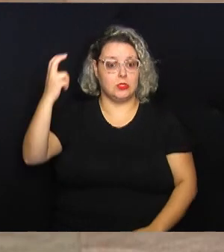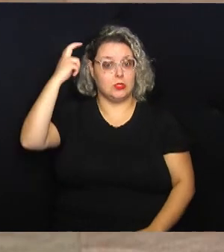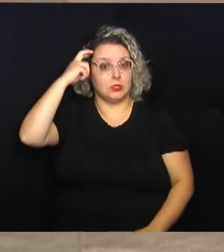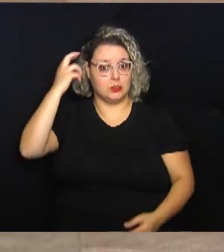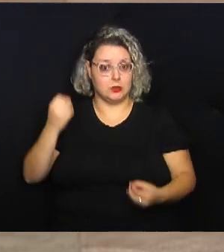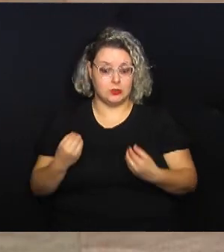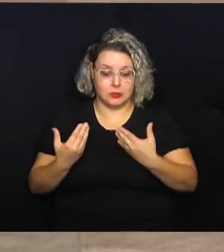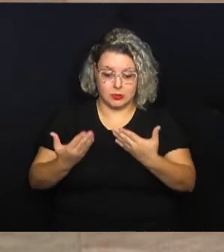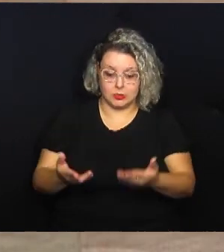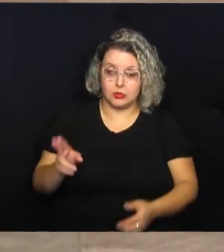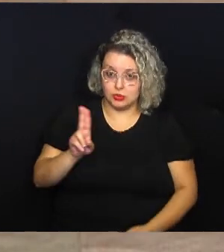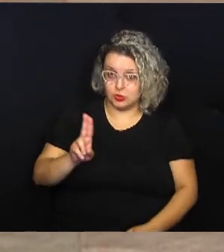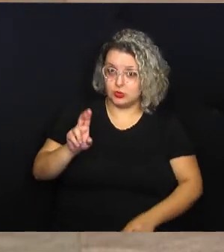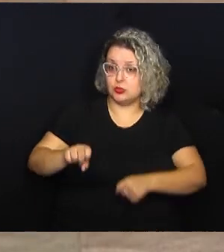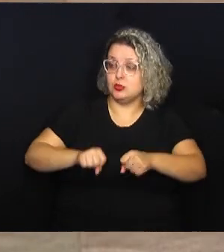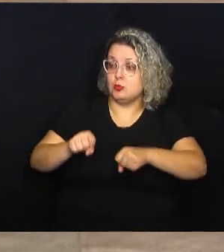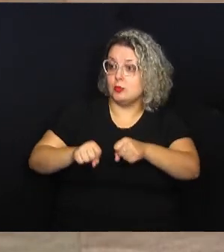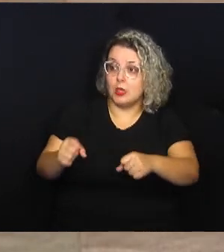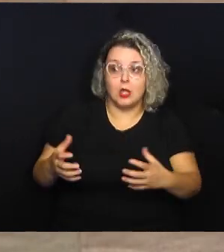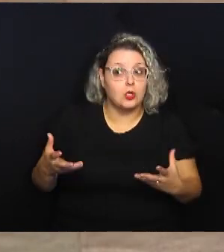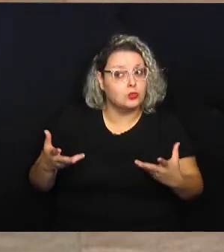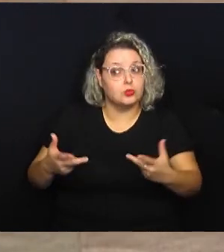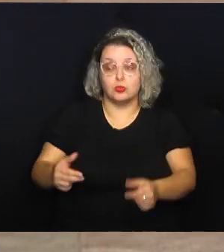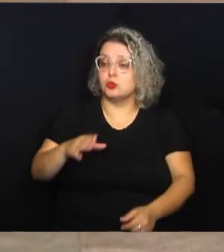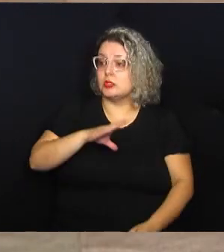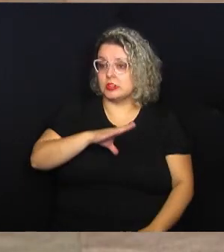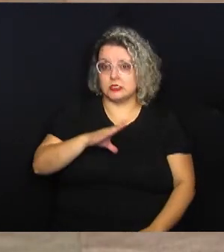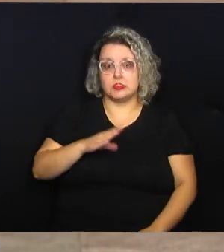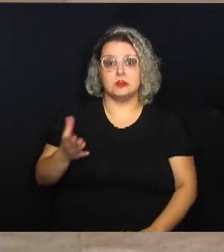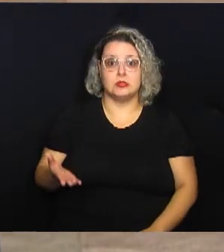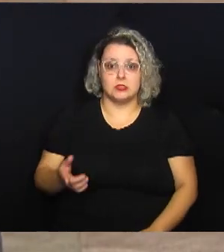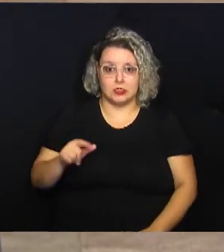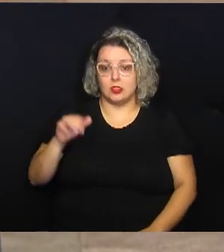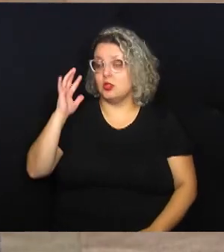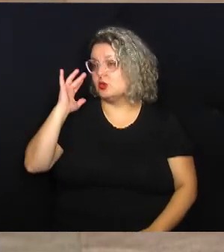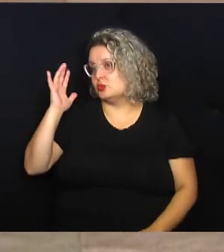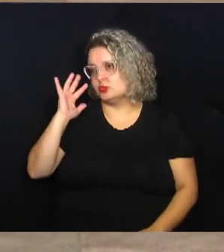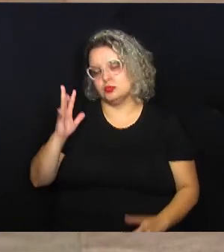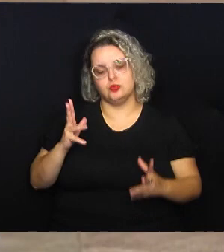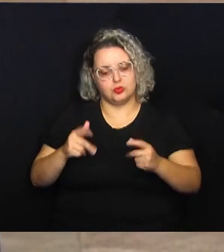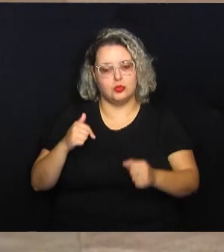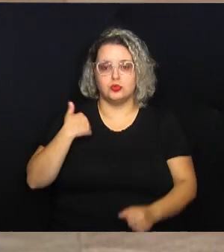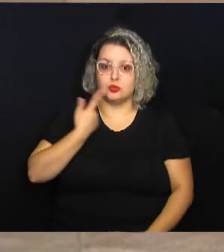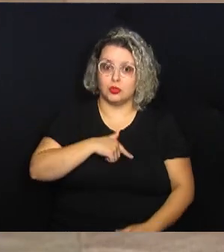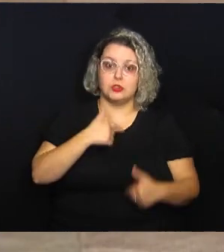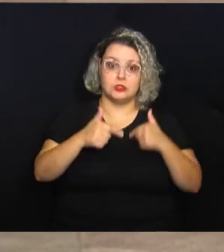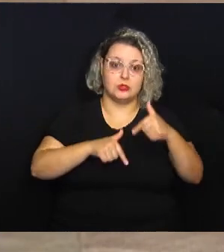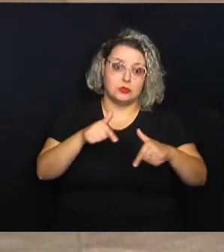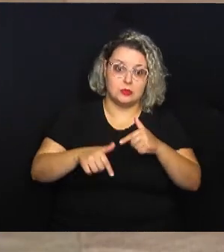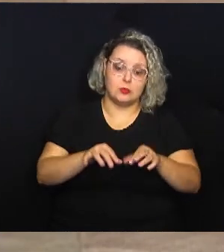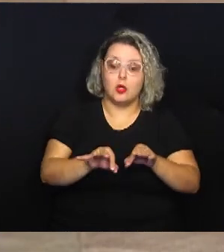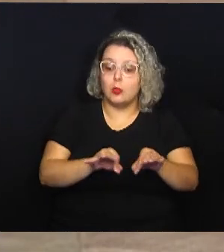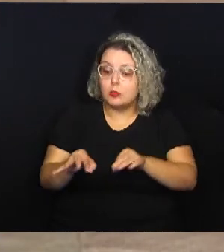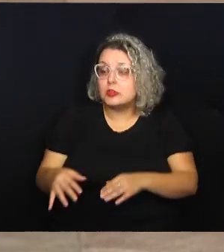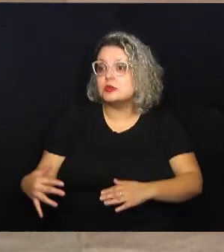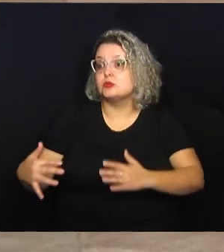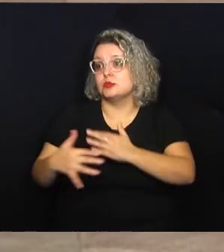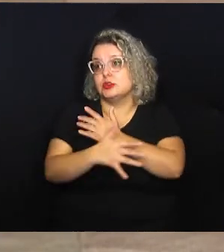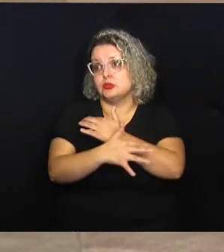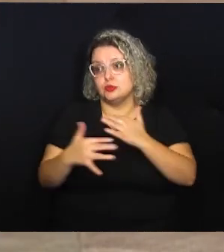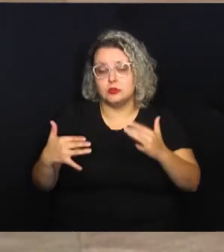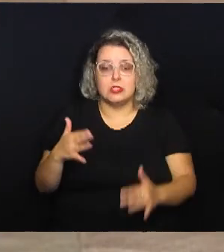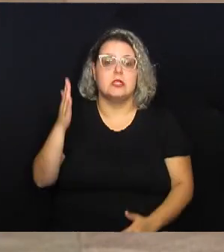essa cultura de você usar a bicicleta para toda a cidade é um sonho de todos nós que trabalhamos com